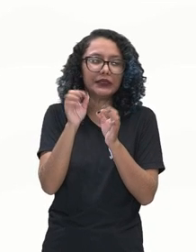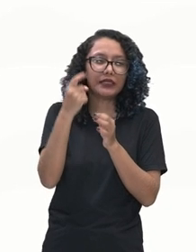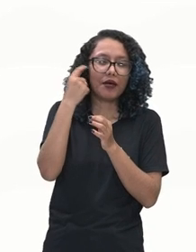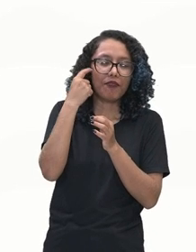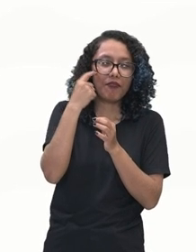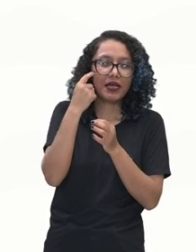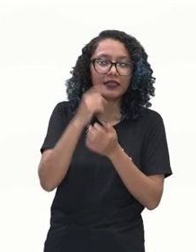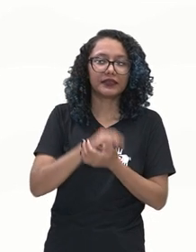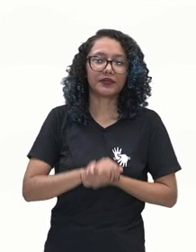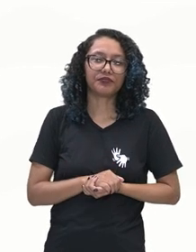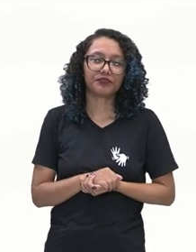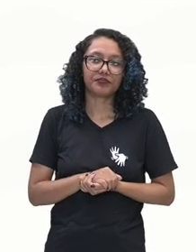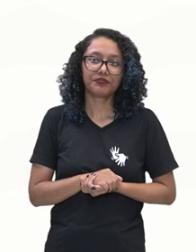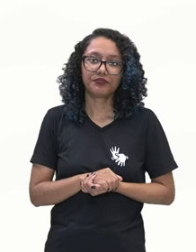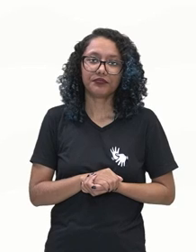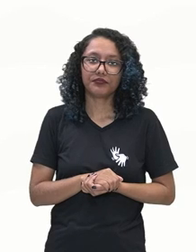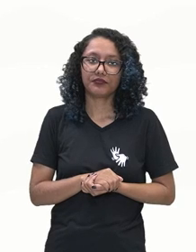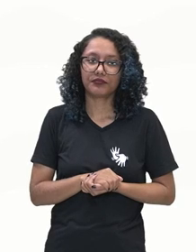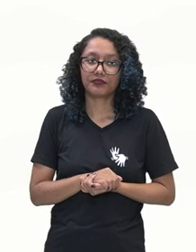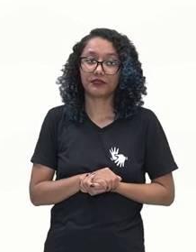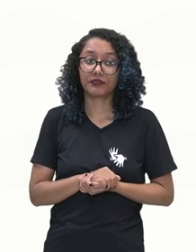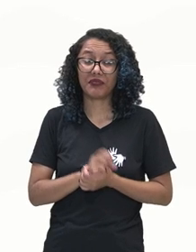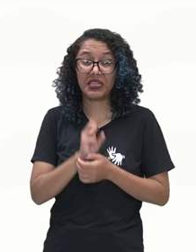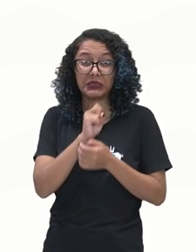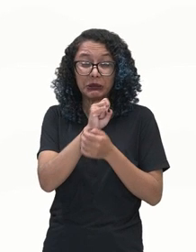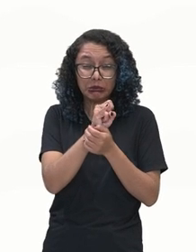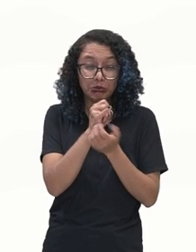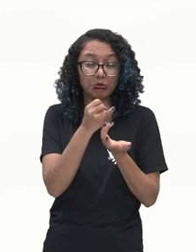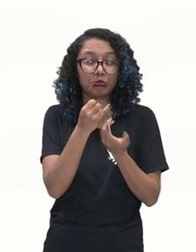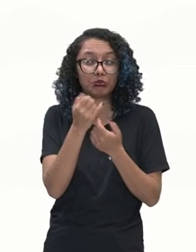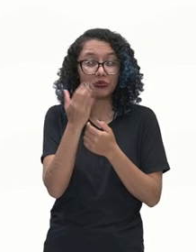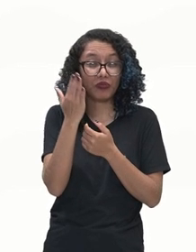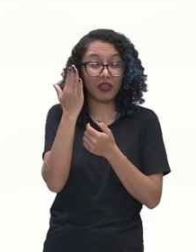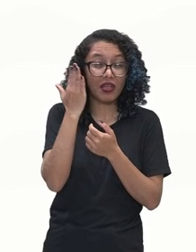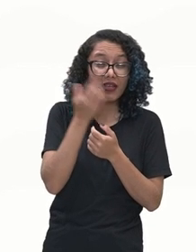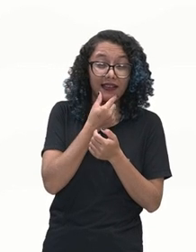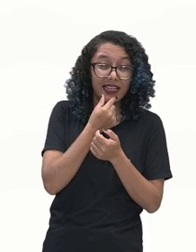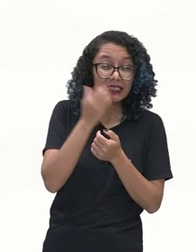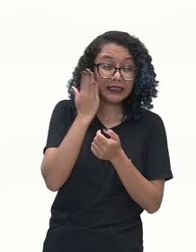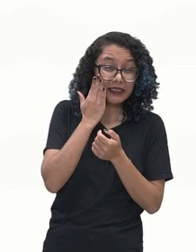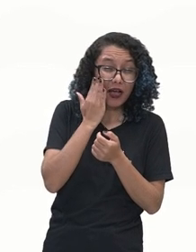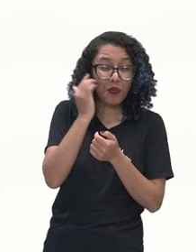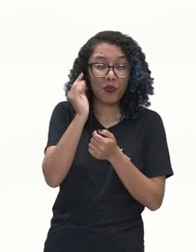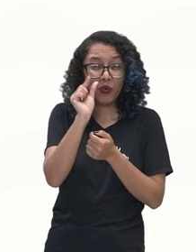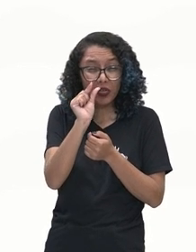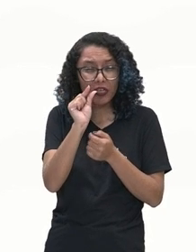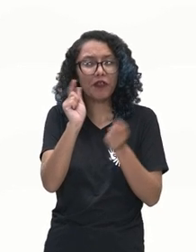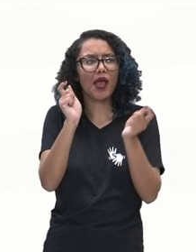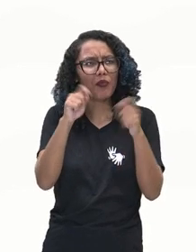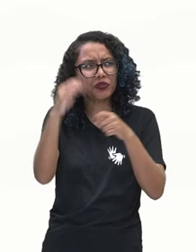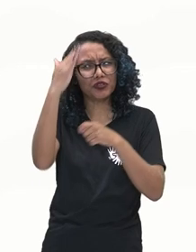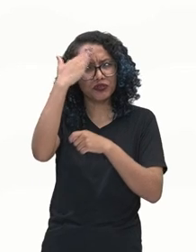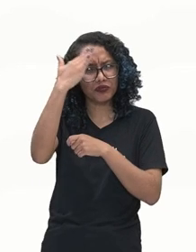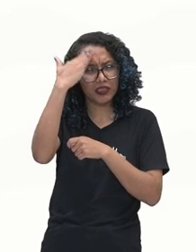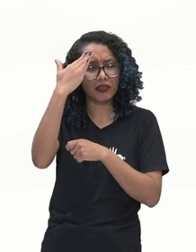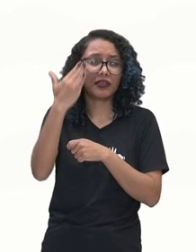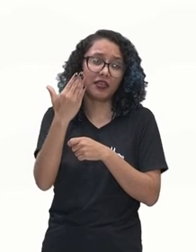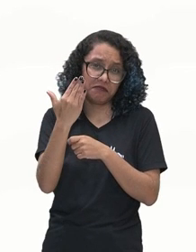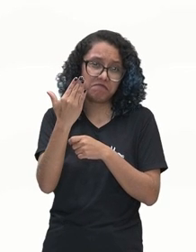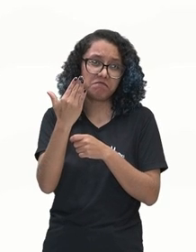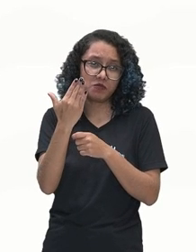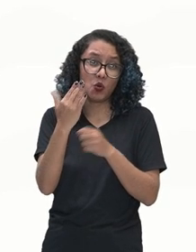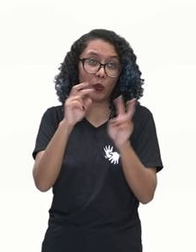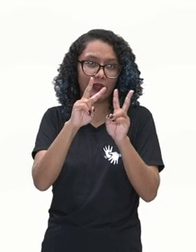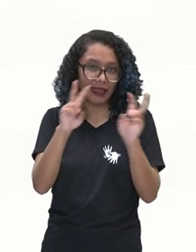o inglês que você sabe, e você consegue entender, compreender sobre o que que